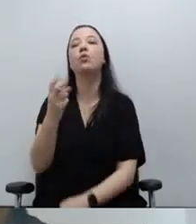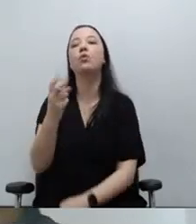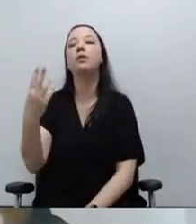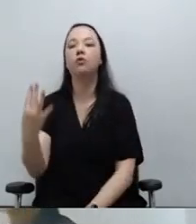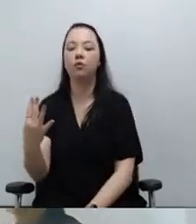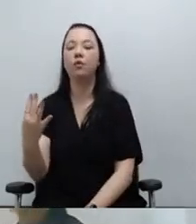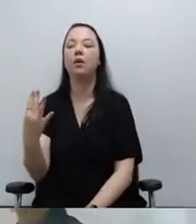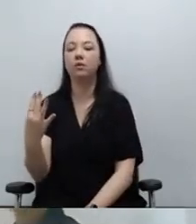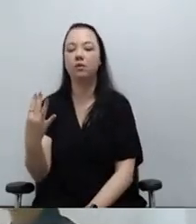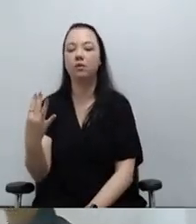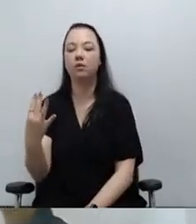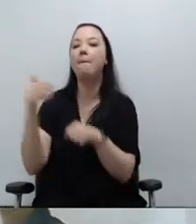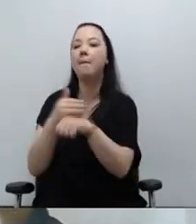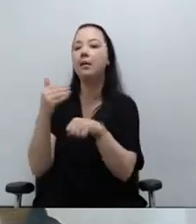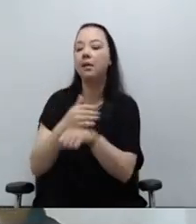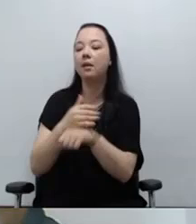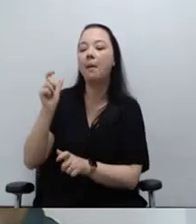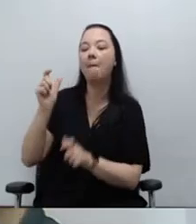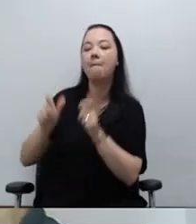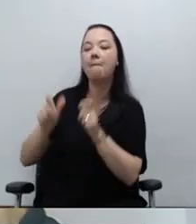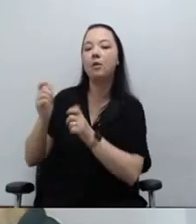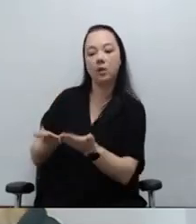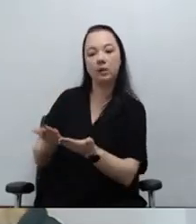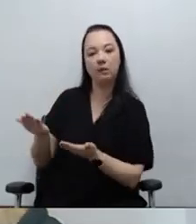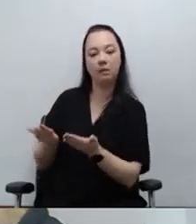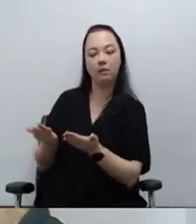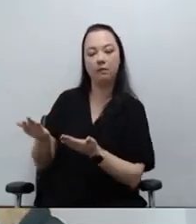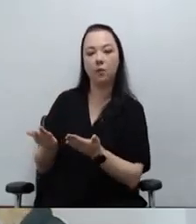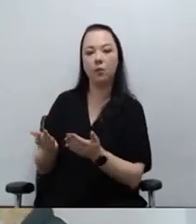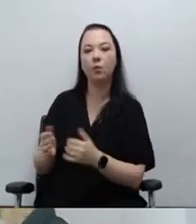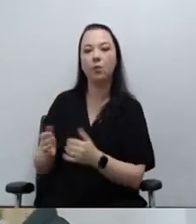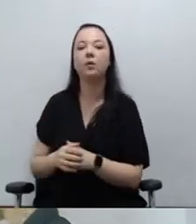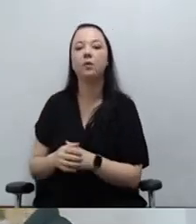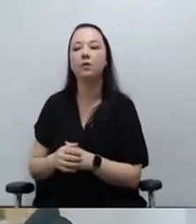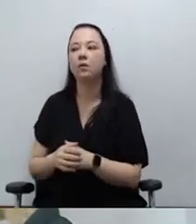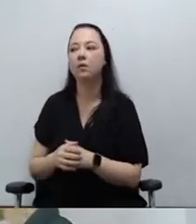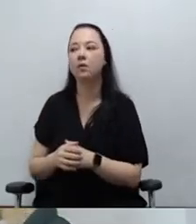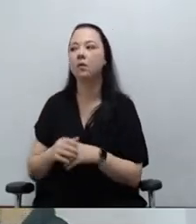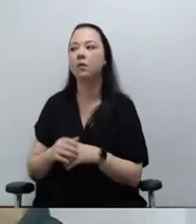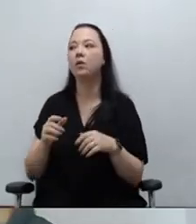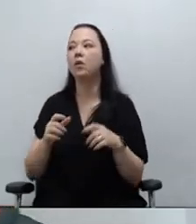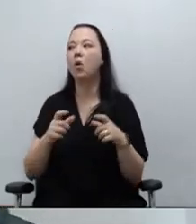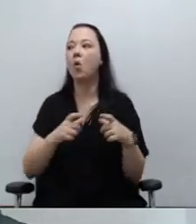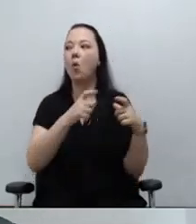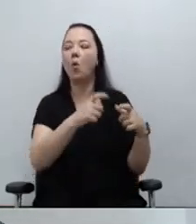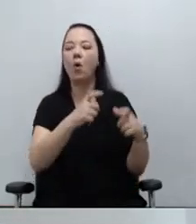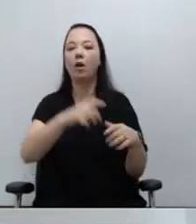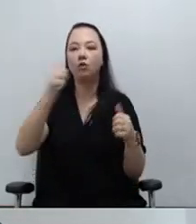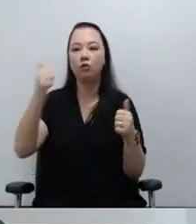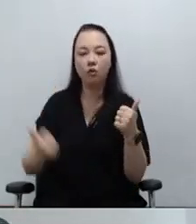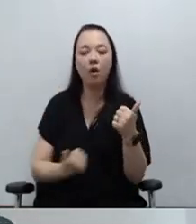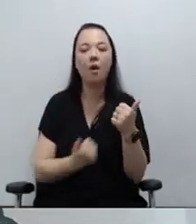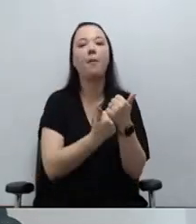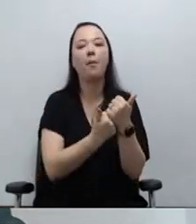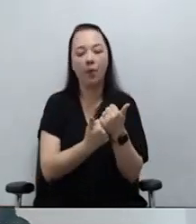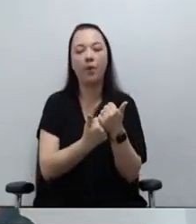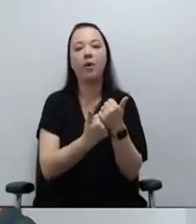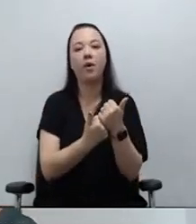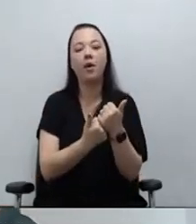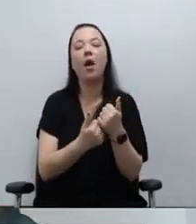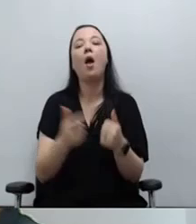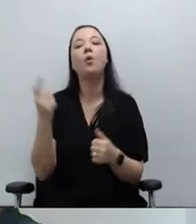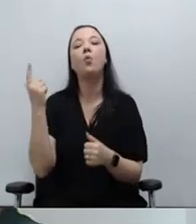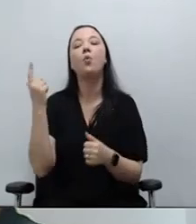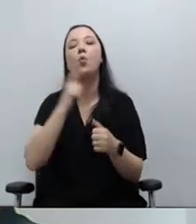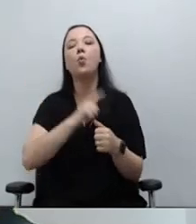-publicado a participação de servidores e servidoras do quadro de apoio que integram atividades voltadas ao atendimento à